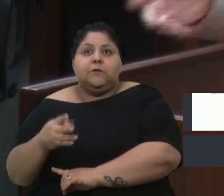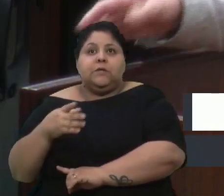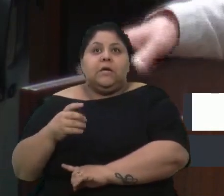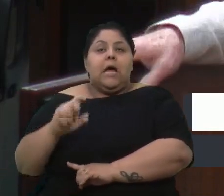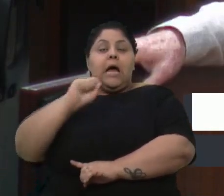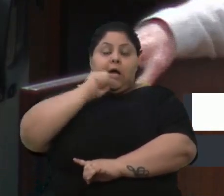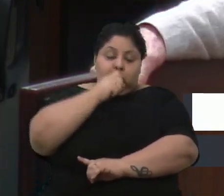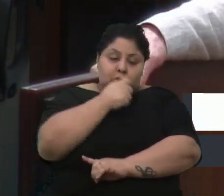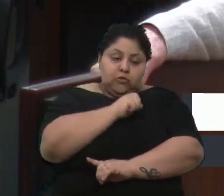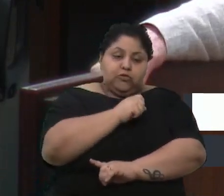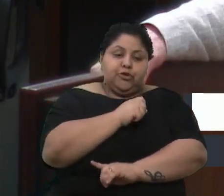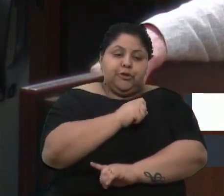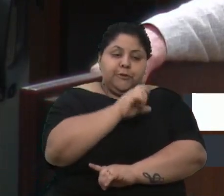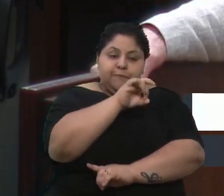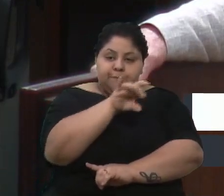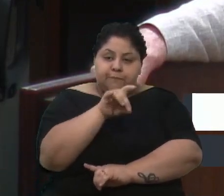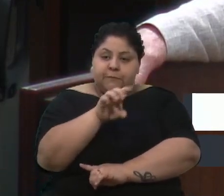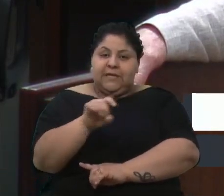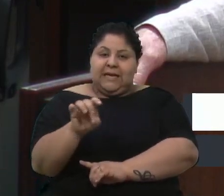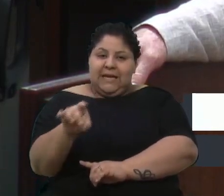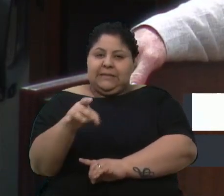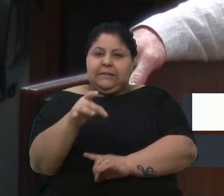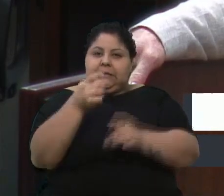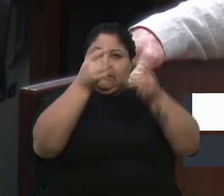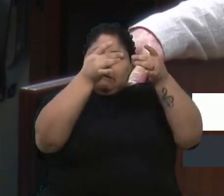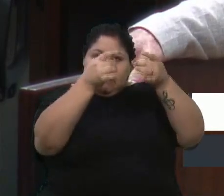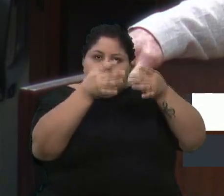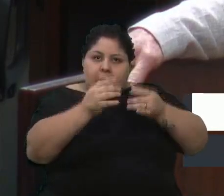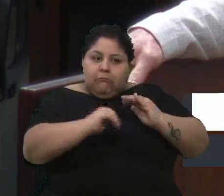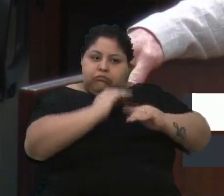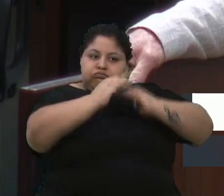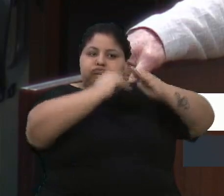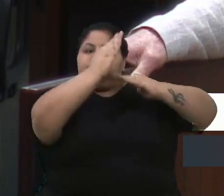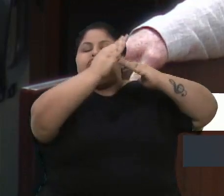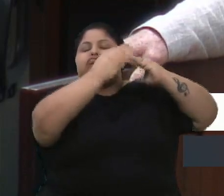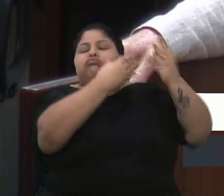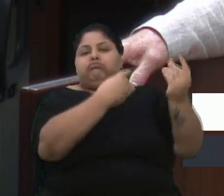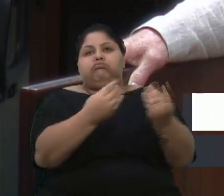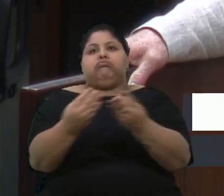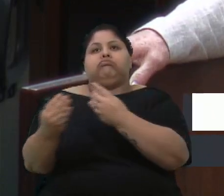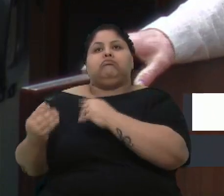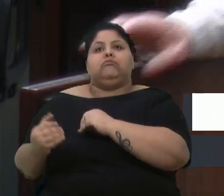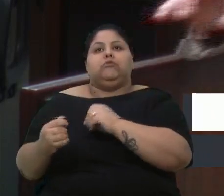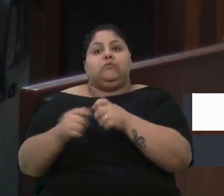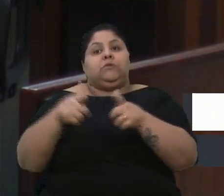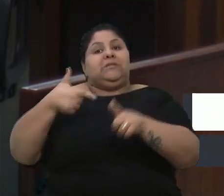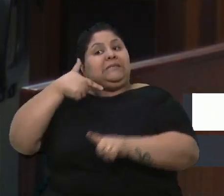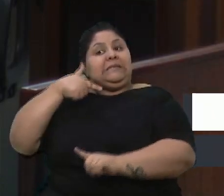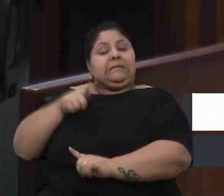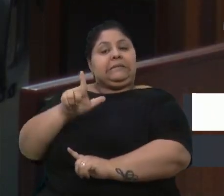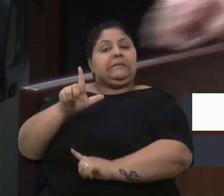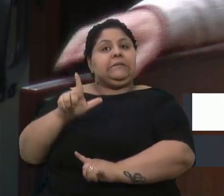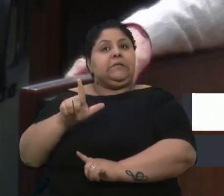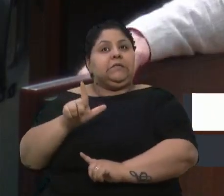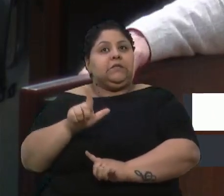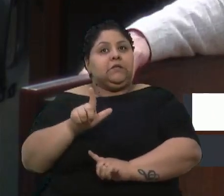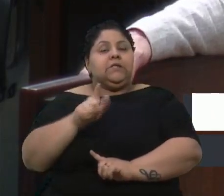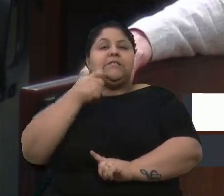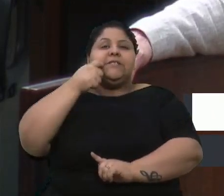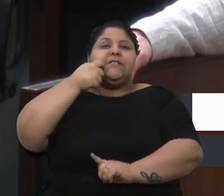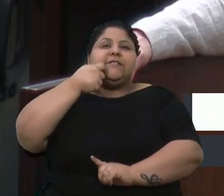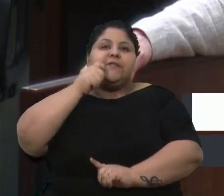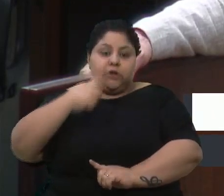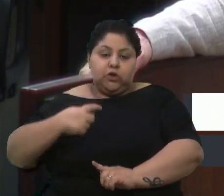especialidades, evoluiu muito. Uma das grandes conquistas foi a possibilidade do cirurgião dentista